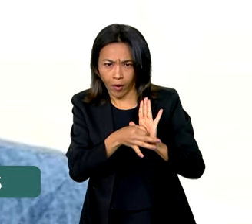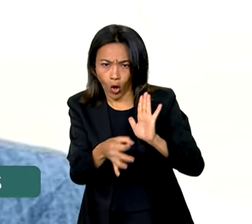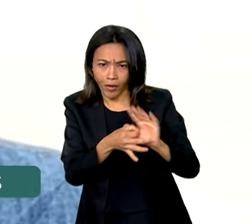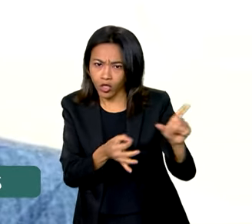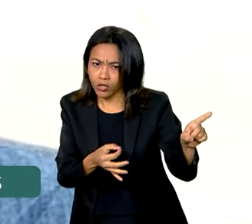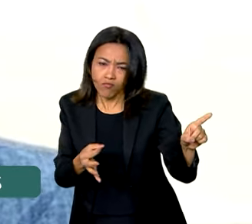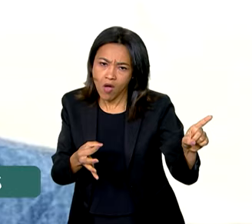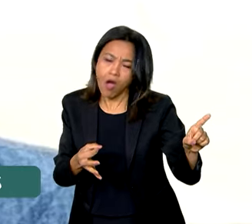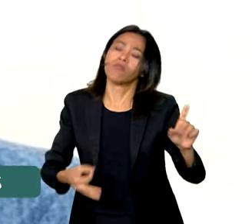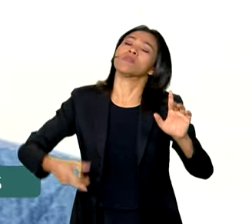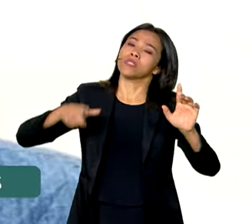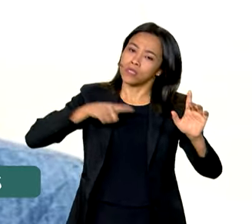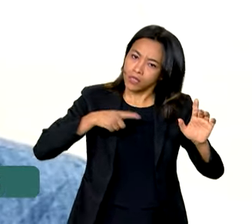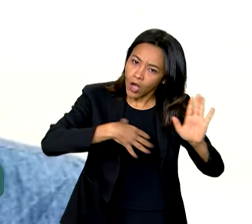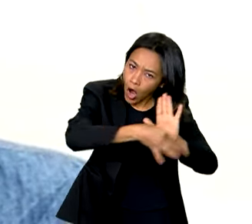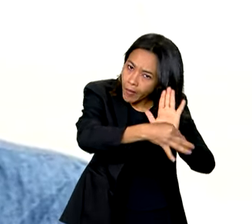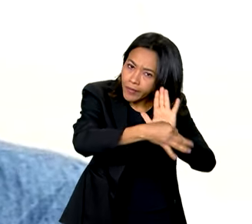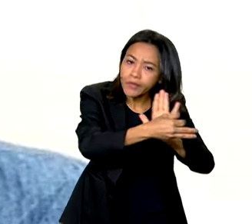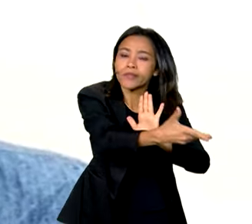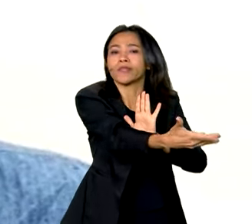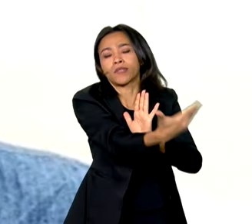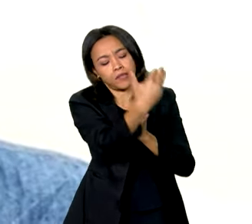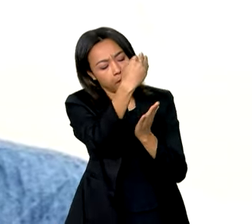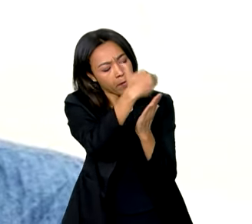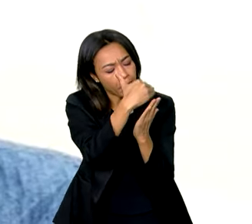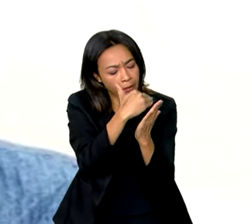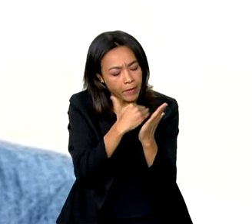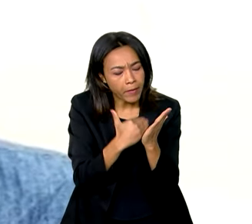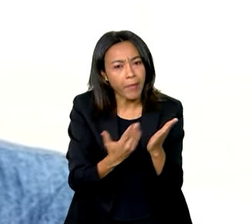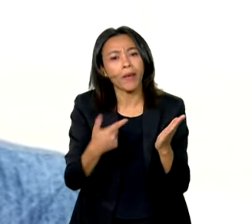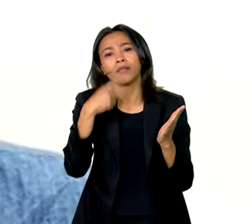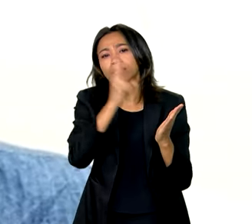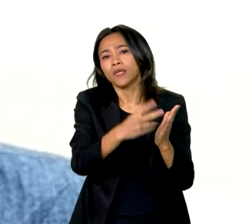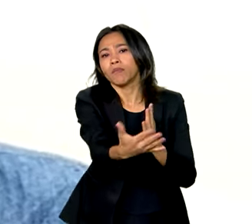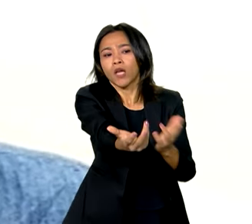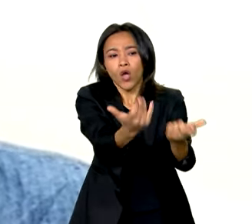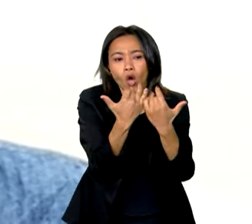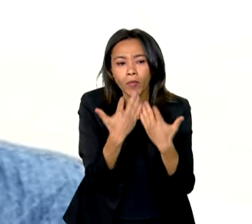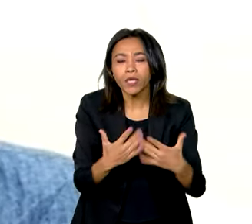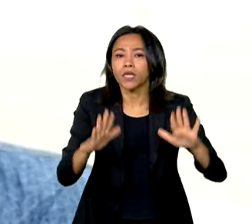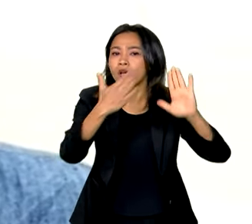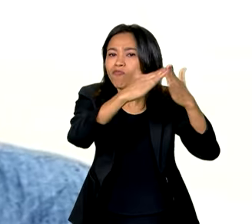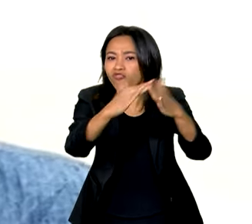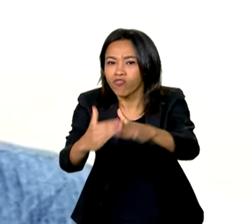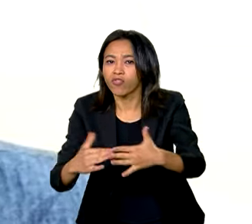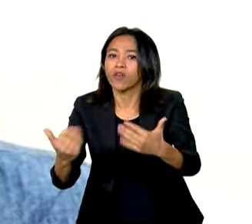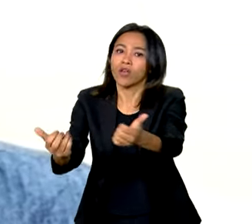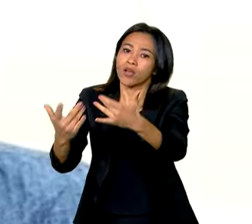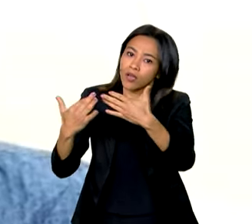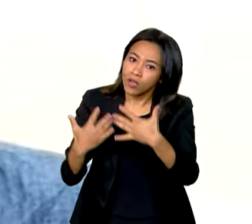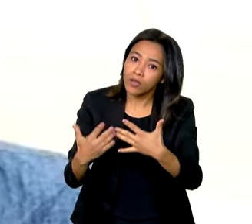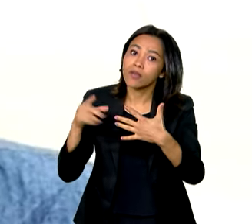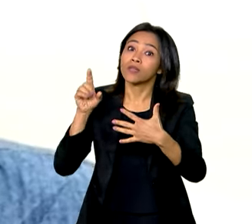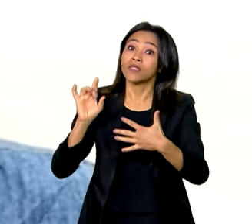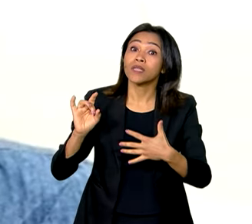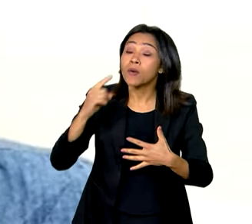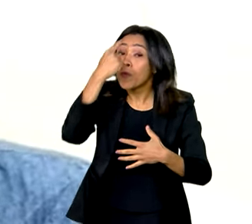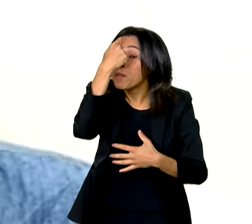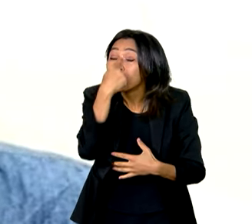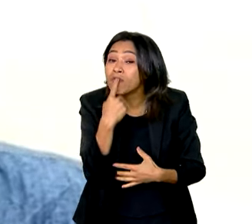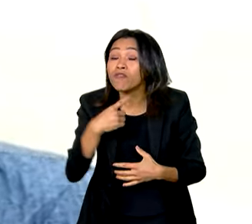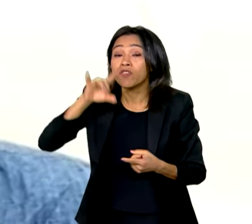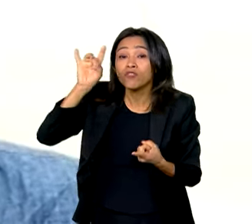a questão dos territórios, das periferias, das comunidades quilombolas, das especificidades da população